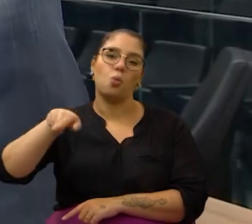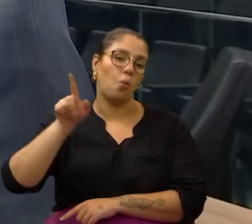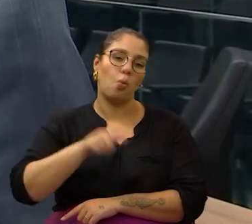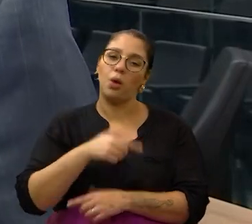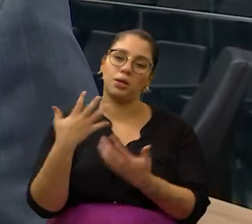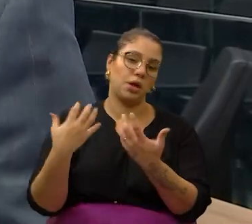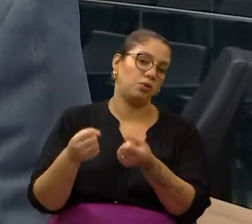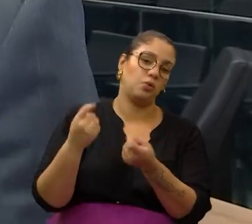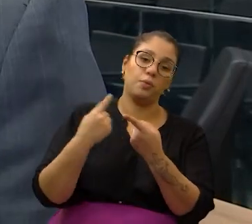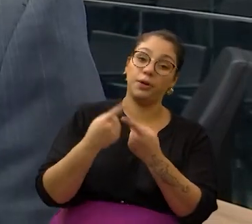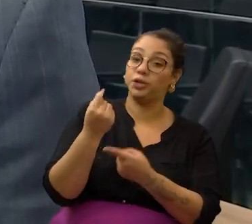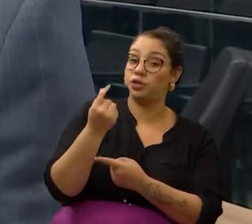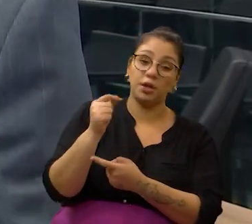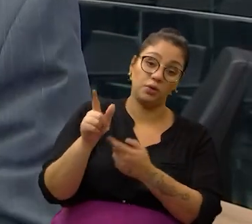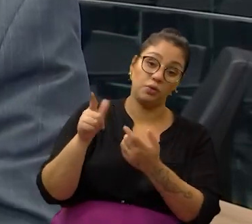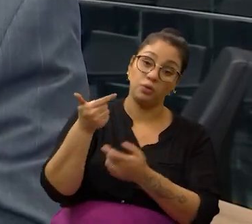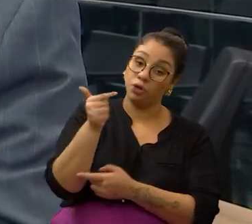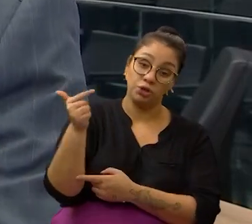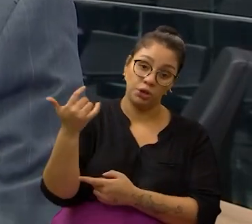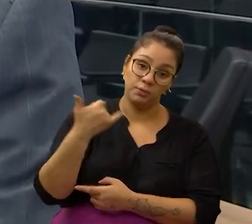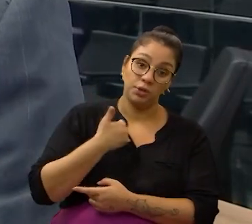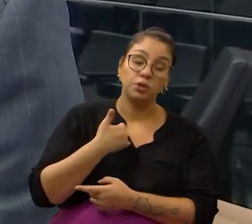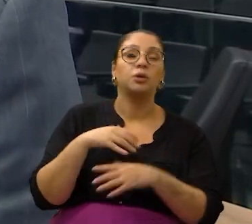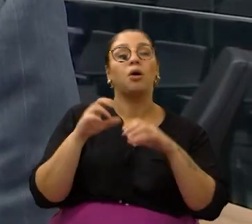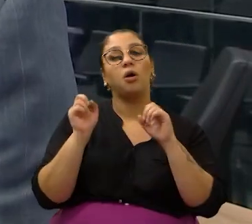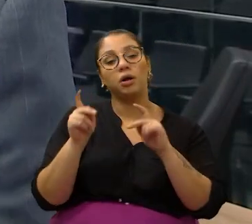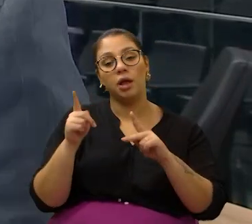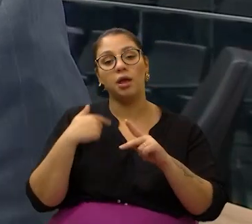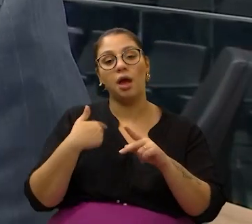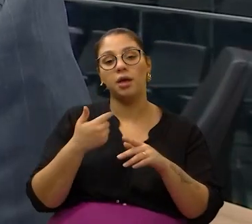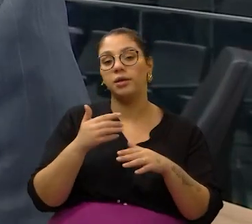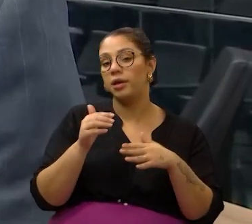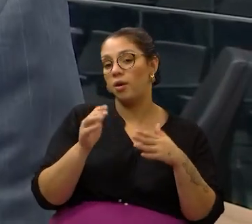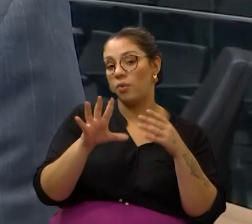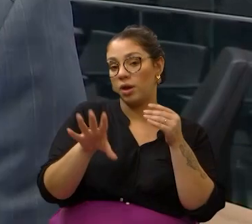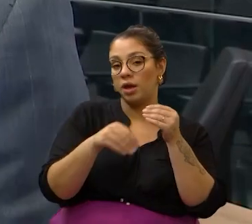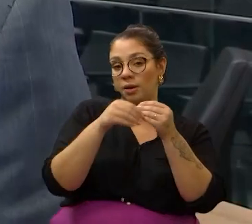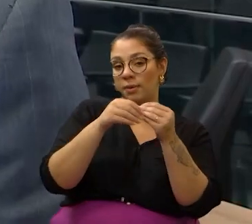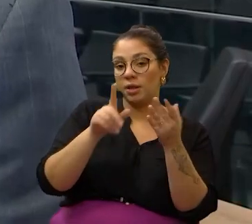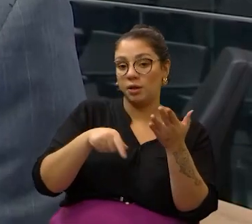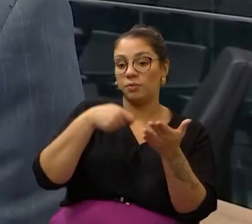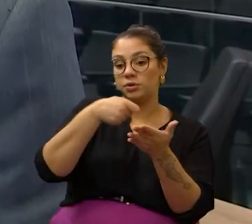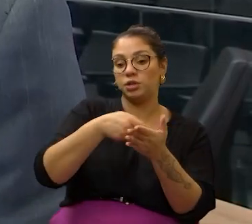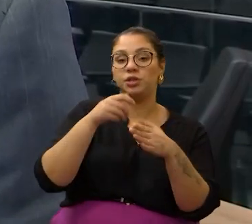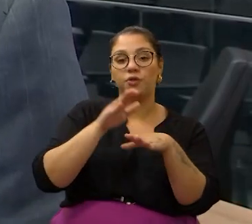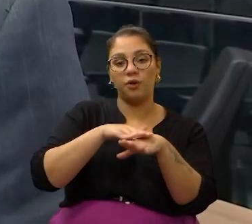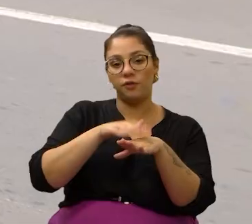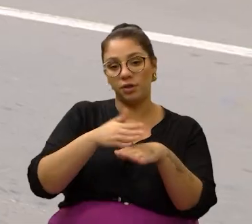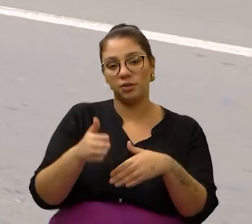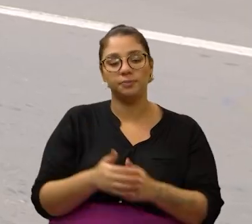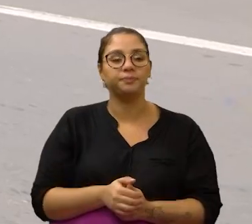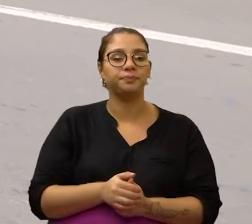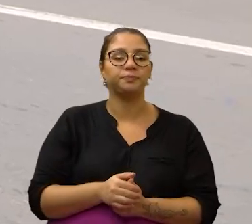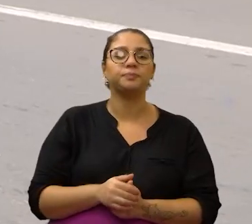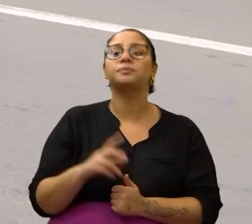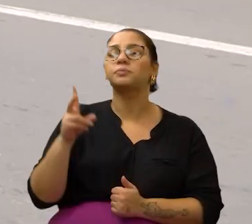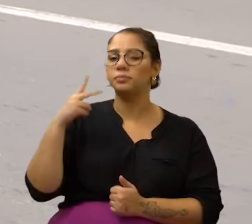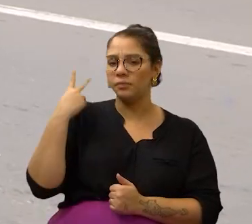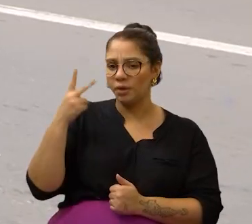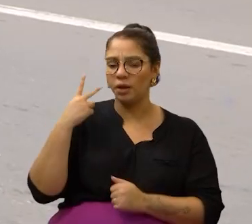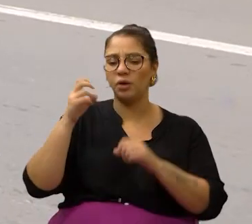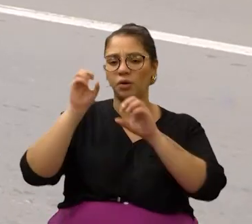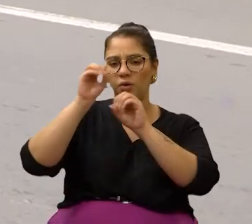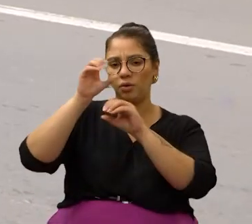financeira para poder fazer. Falei, tudo bem. Então, eu fiz essa indicação através do nosso gabinete das emendas impositivas. Para o vereador,